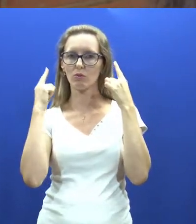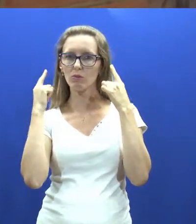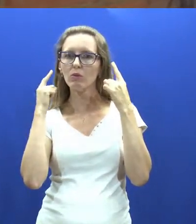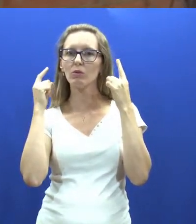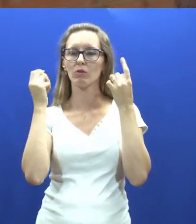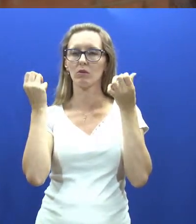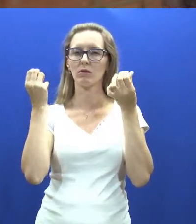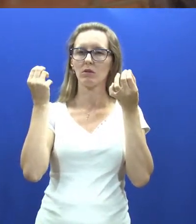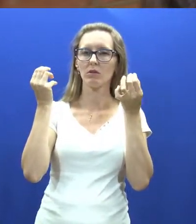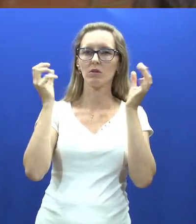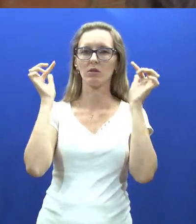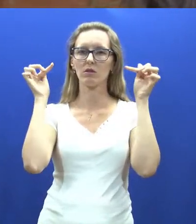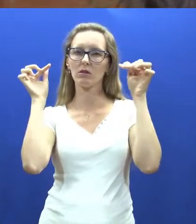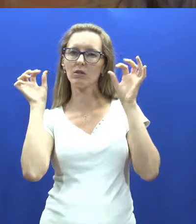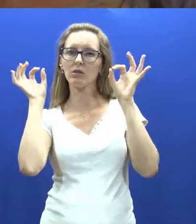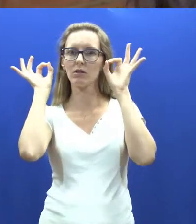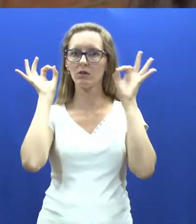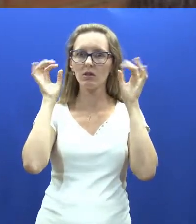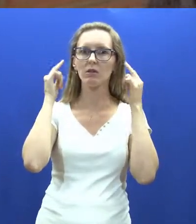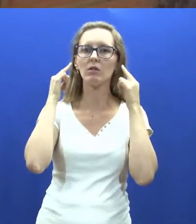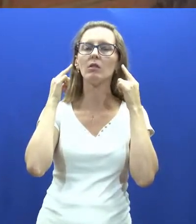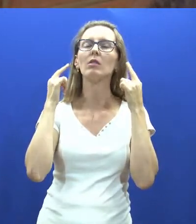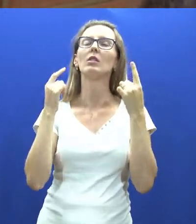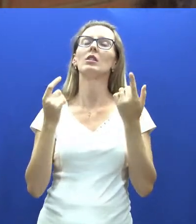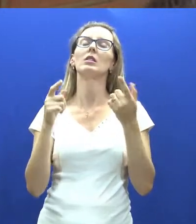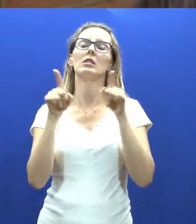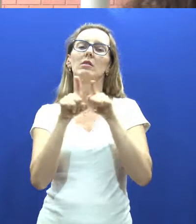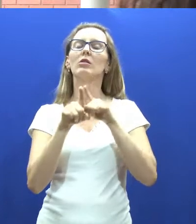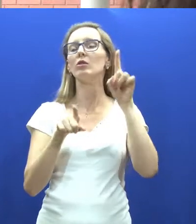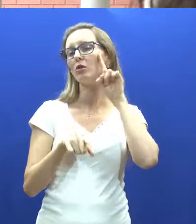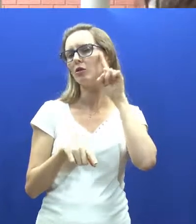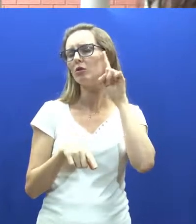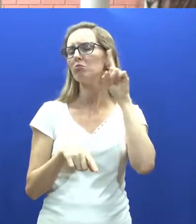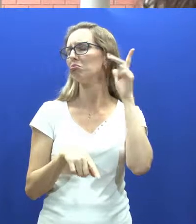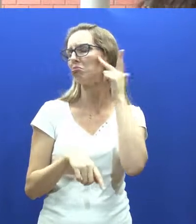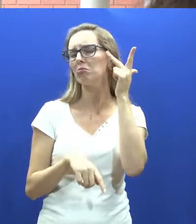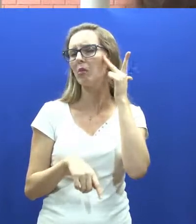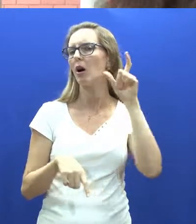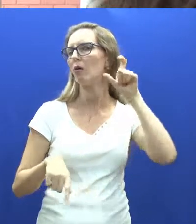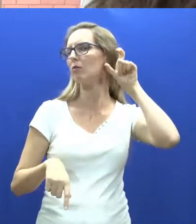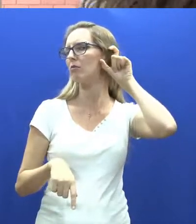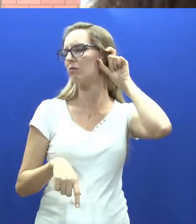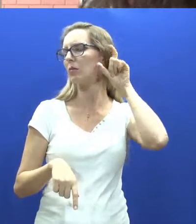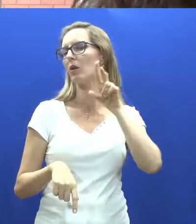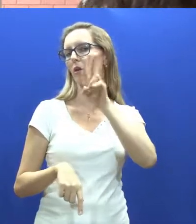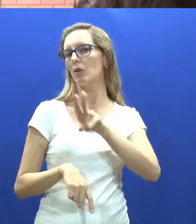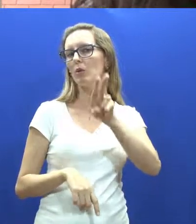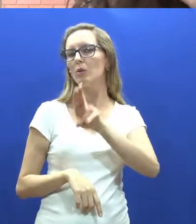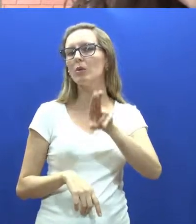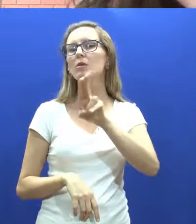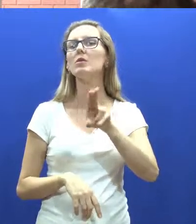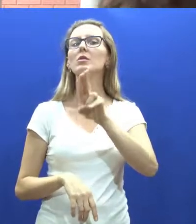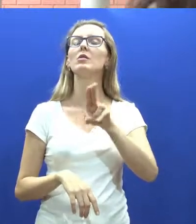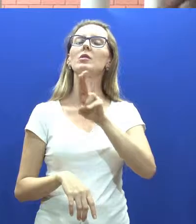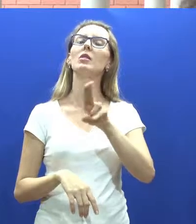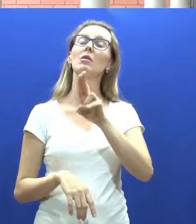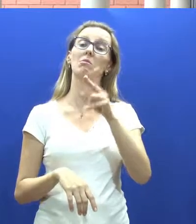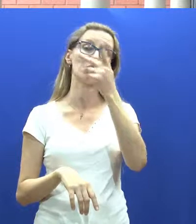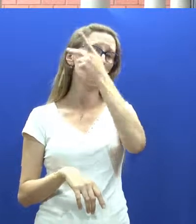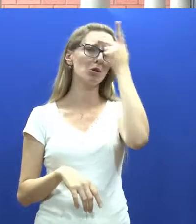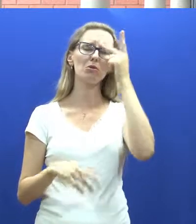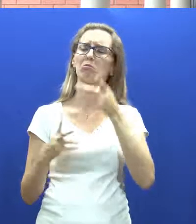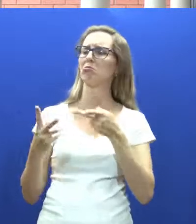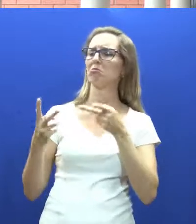aprendida aqui na Unimap, na Biblioteca Taquarau, e surgiu uma vaga como deficiência auditiva. E eu me interessei, fiz a entrevista,